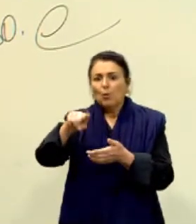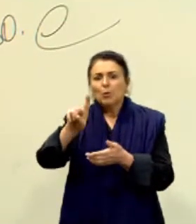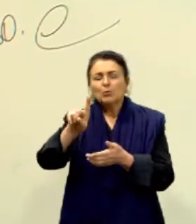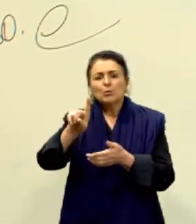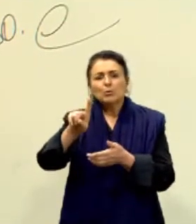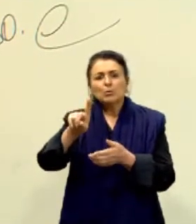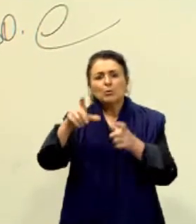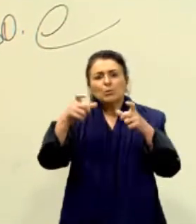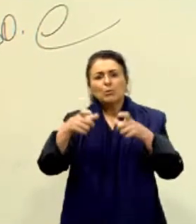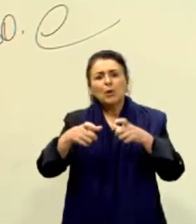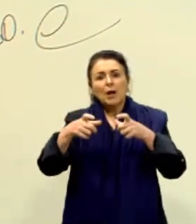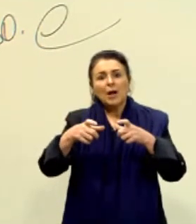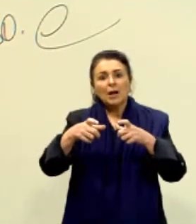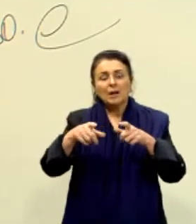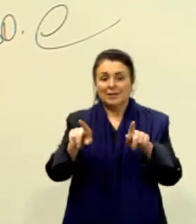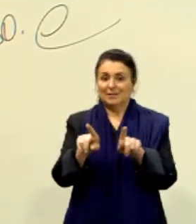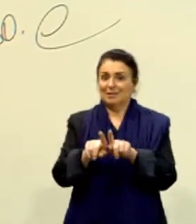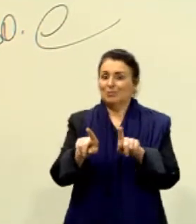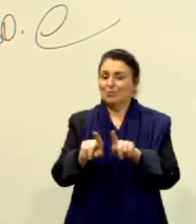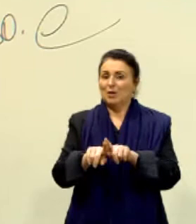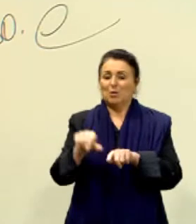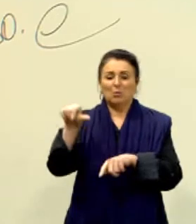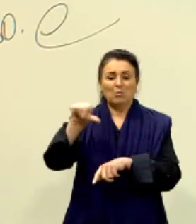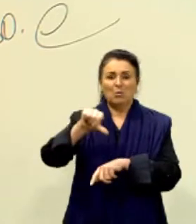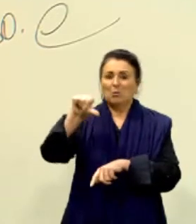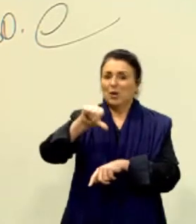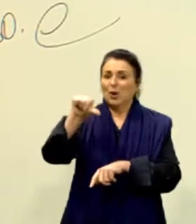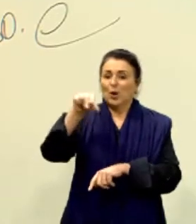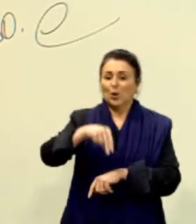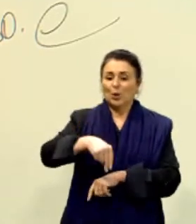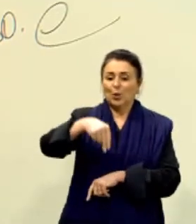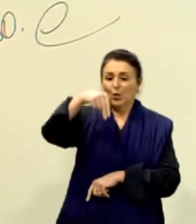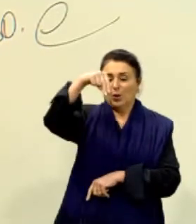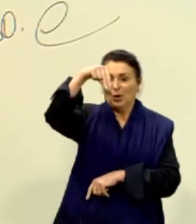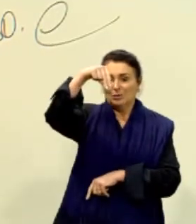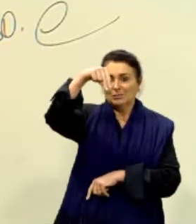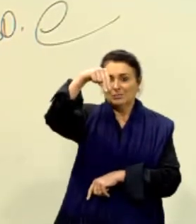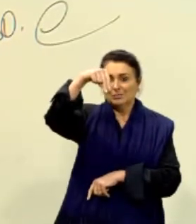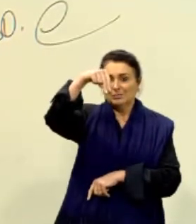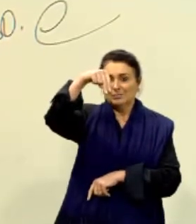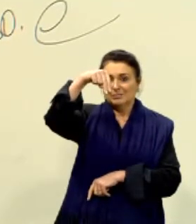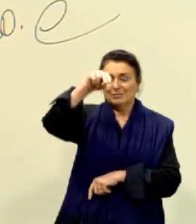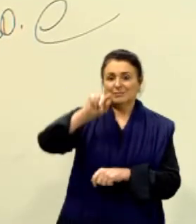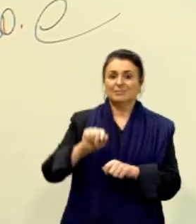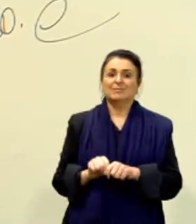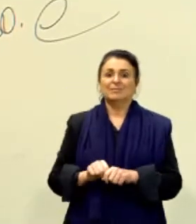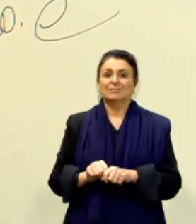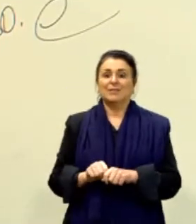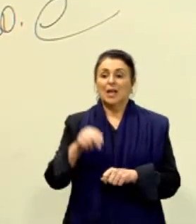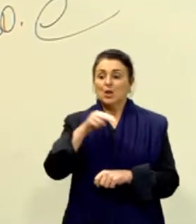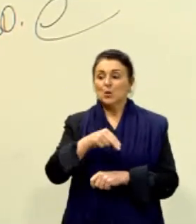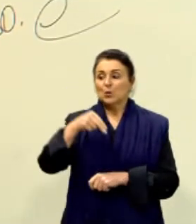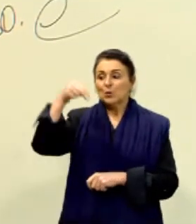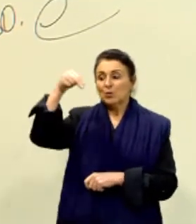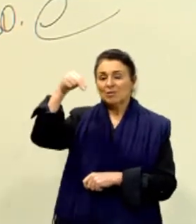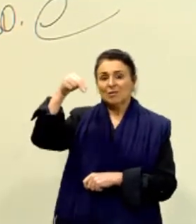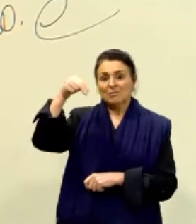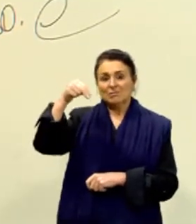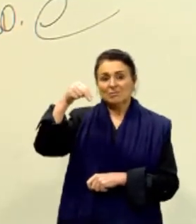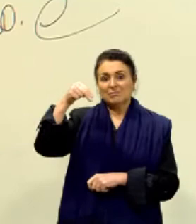norte, o norte e nordeste.